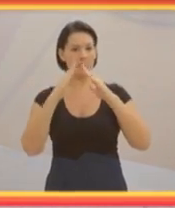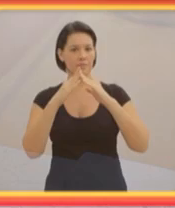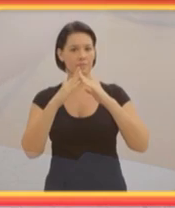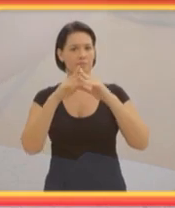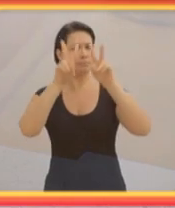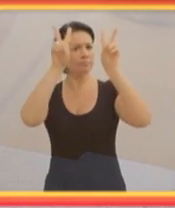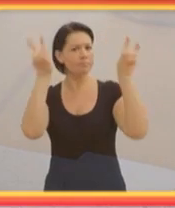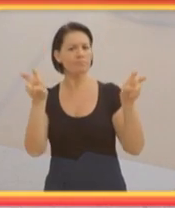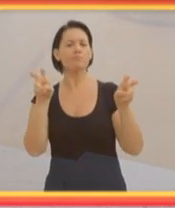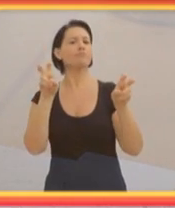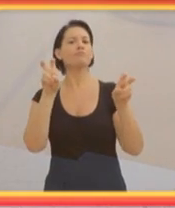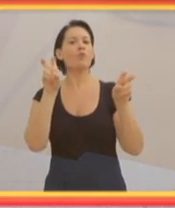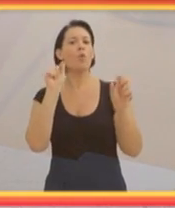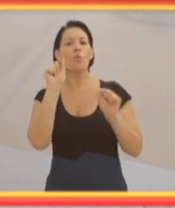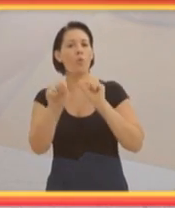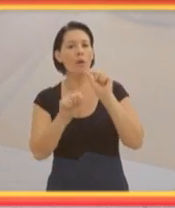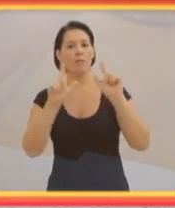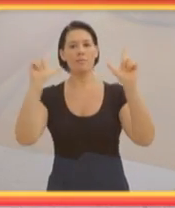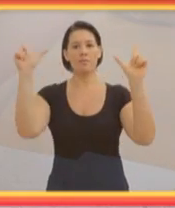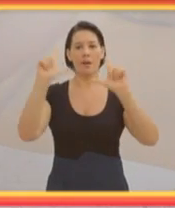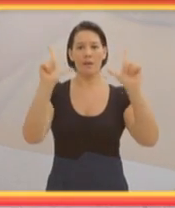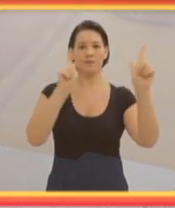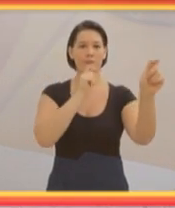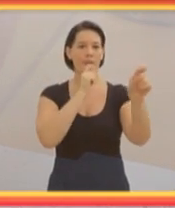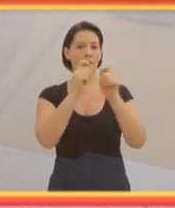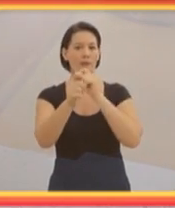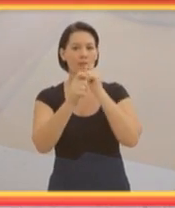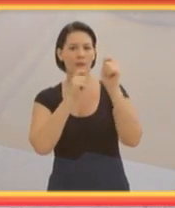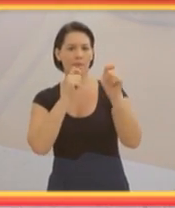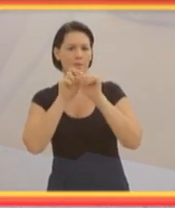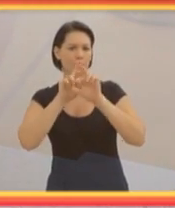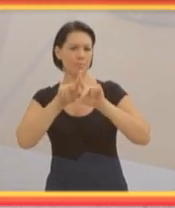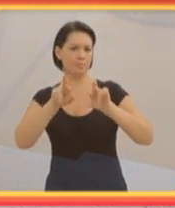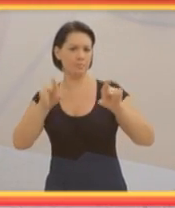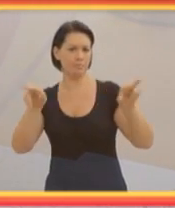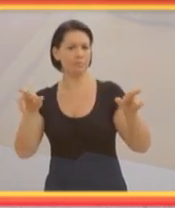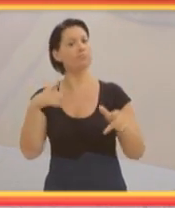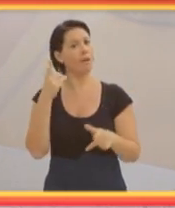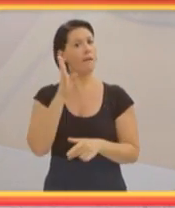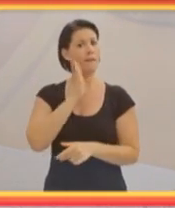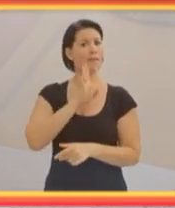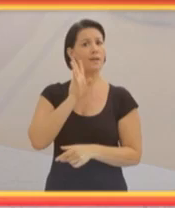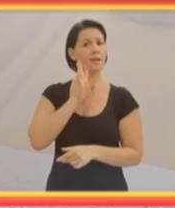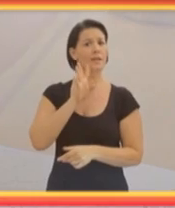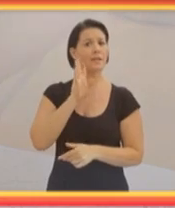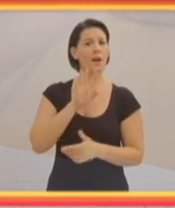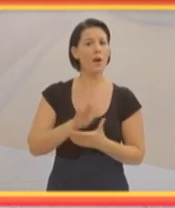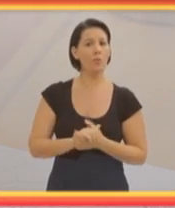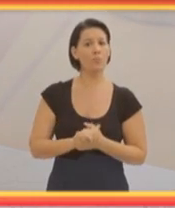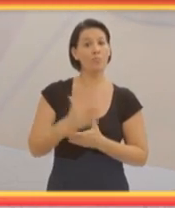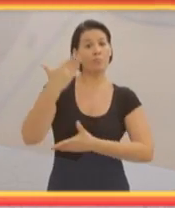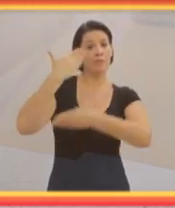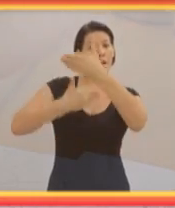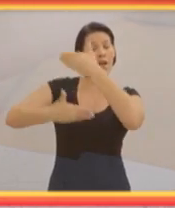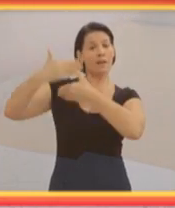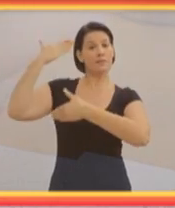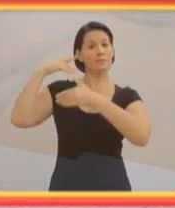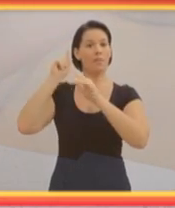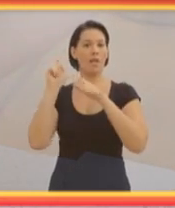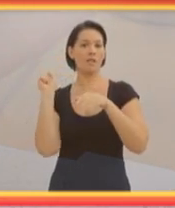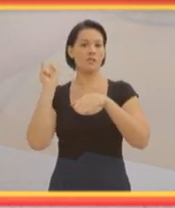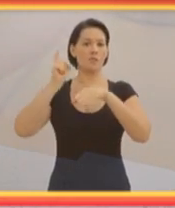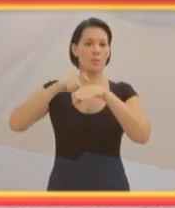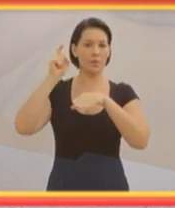televisão, entrevista, entendeu? Então isso é bacana. E tem um